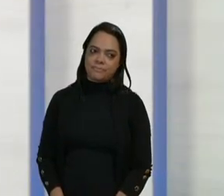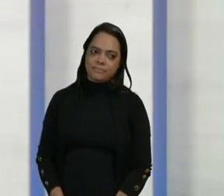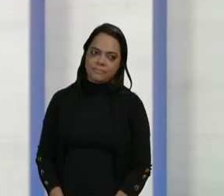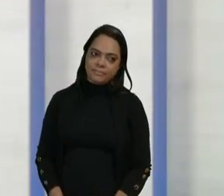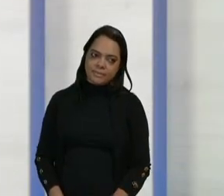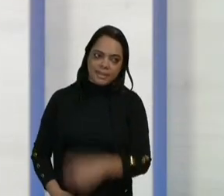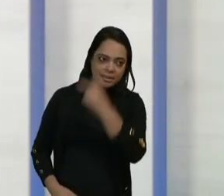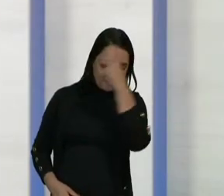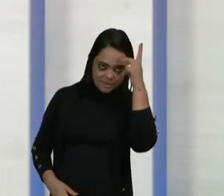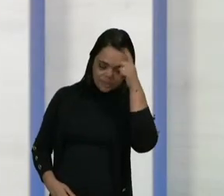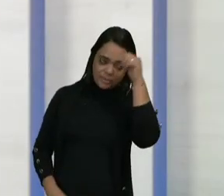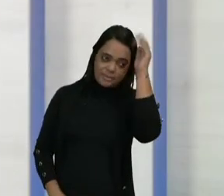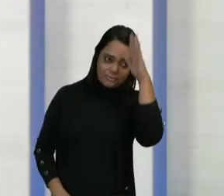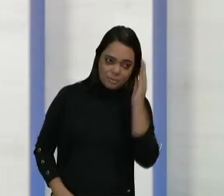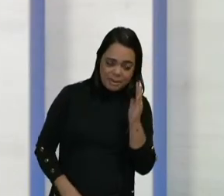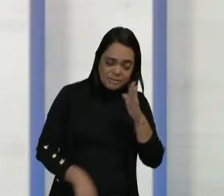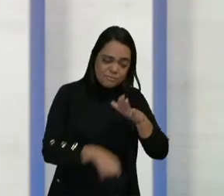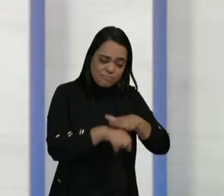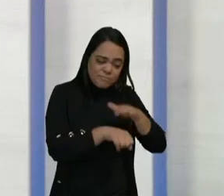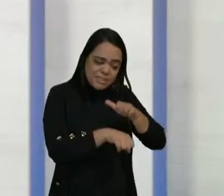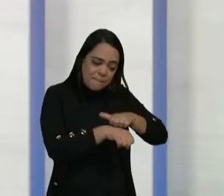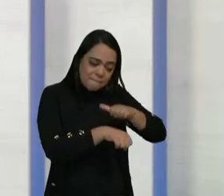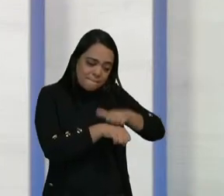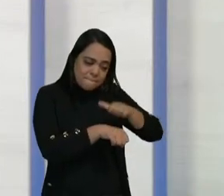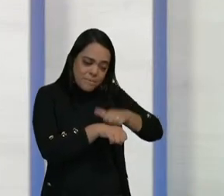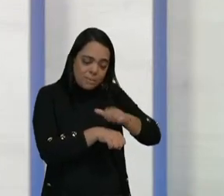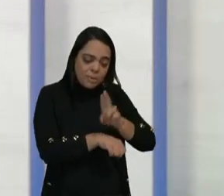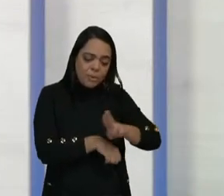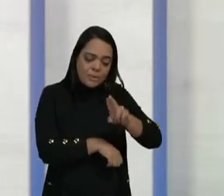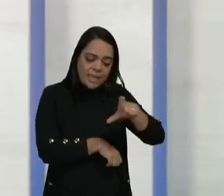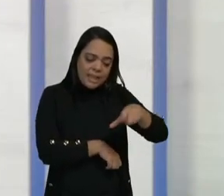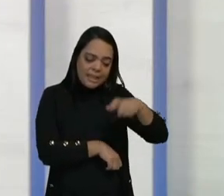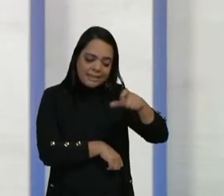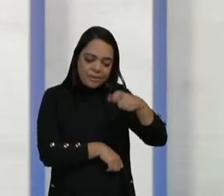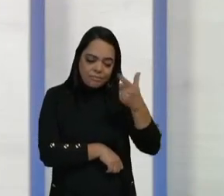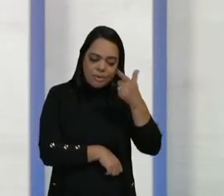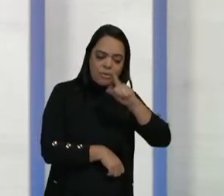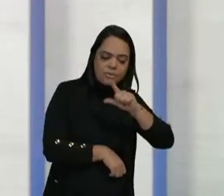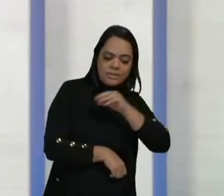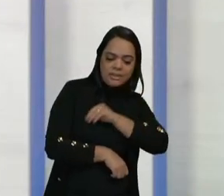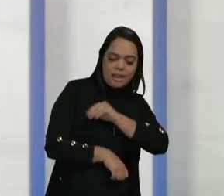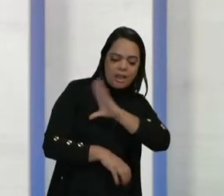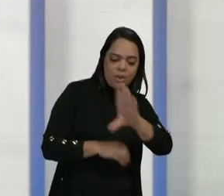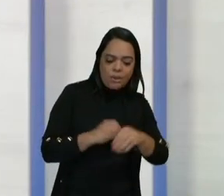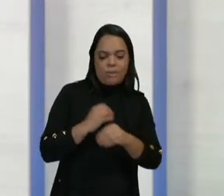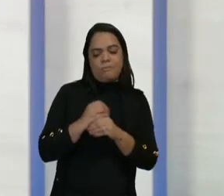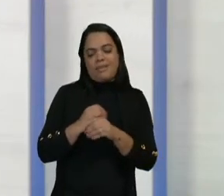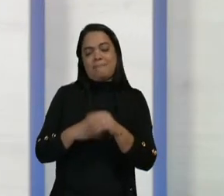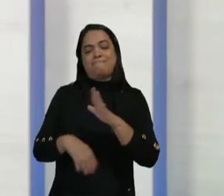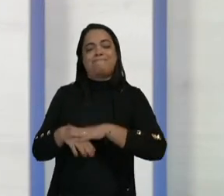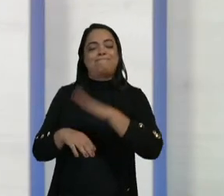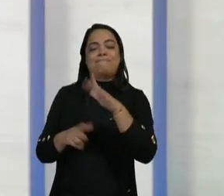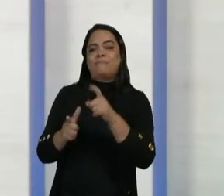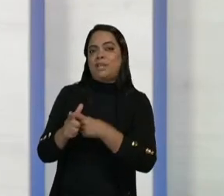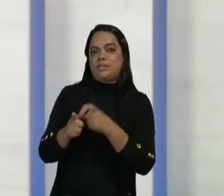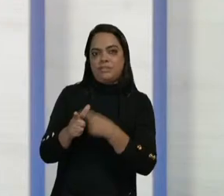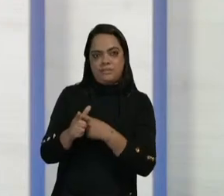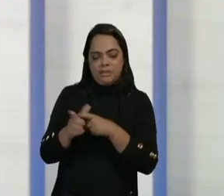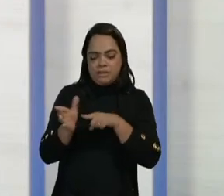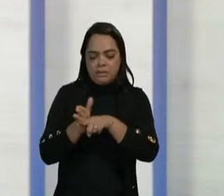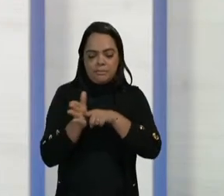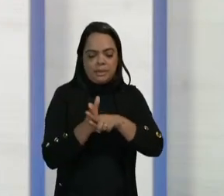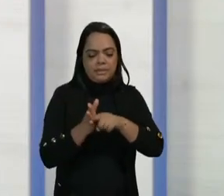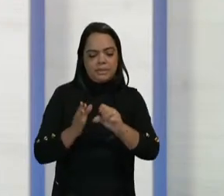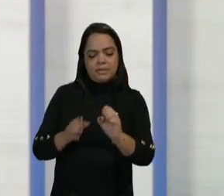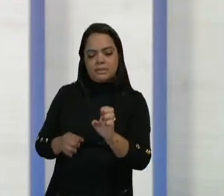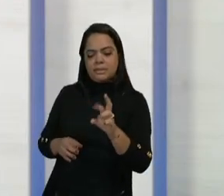brasileiros mais pobres que recorrem ao cartão de crédito para completar a renda no fim do mês são os mais endividados. Uma pesquisa da